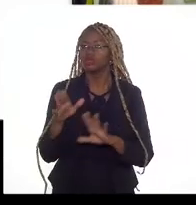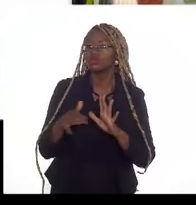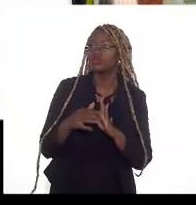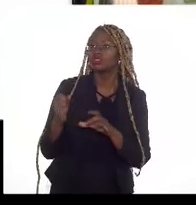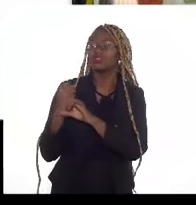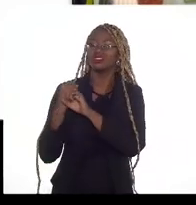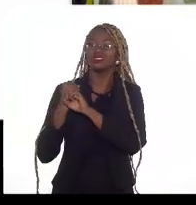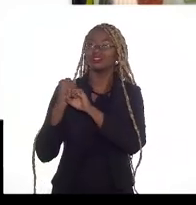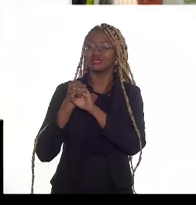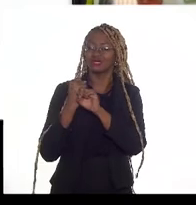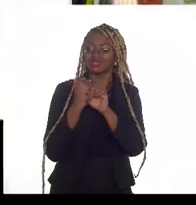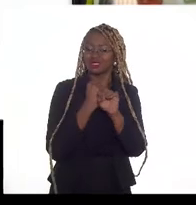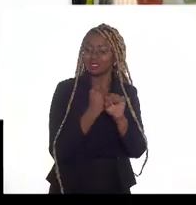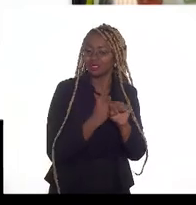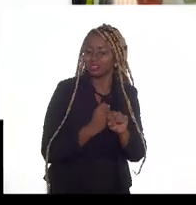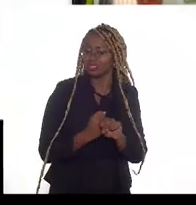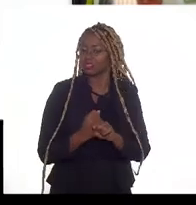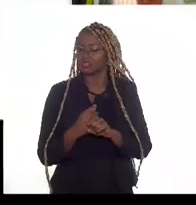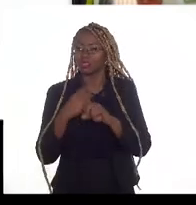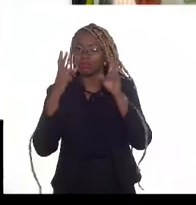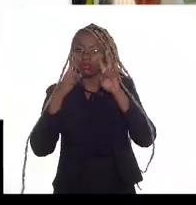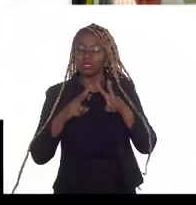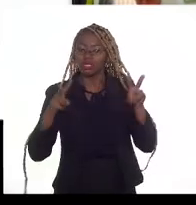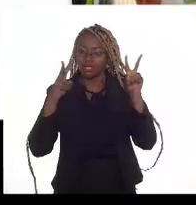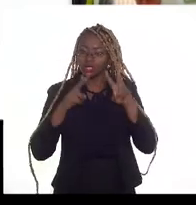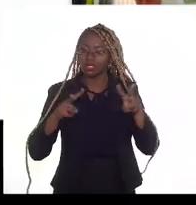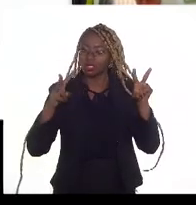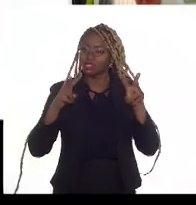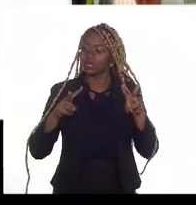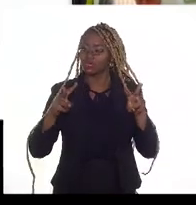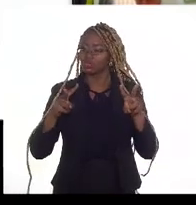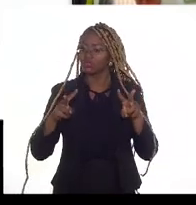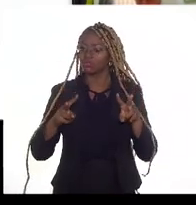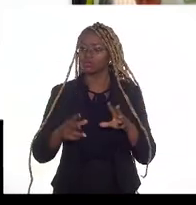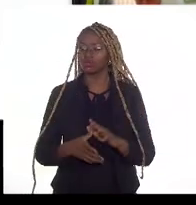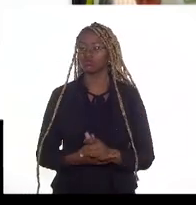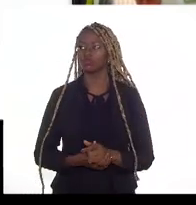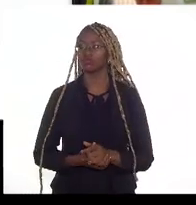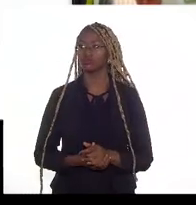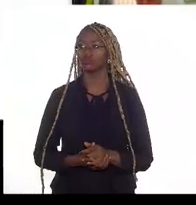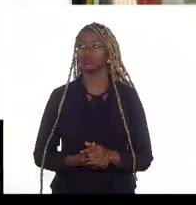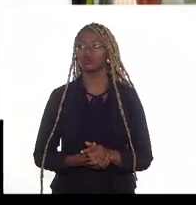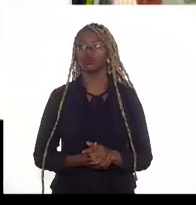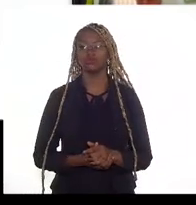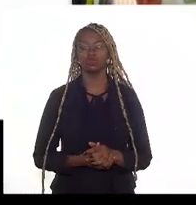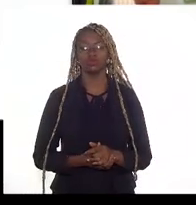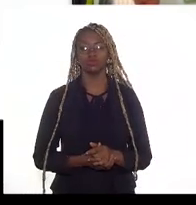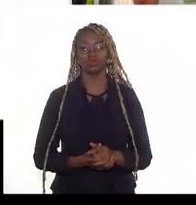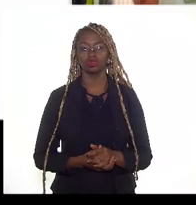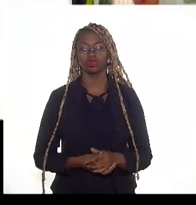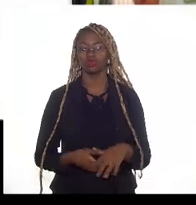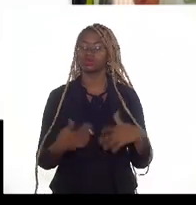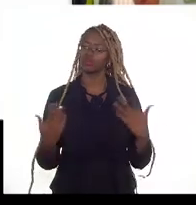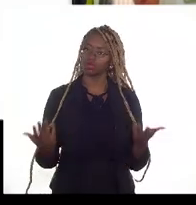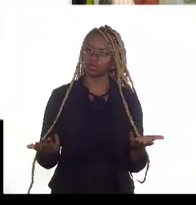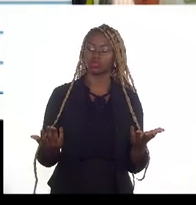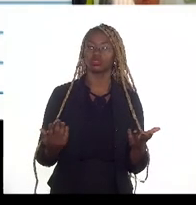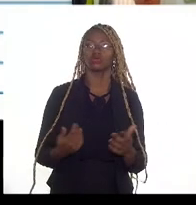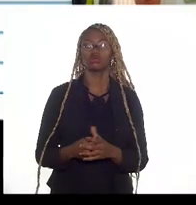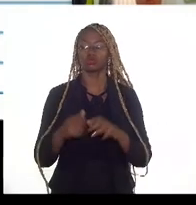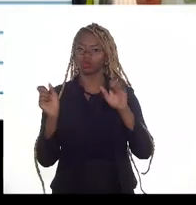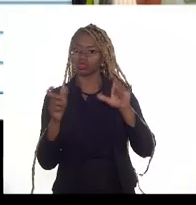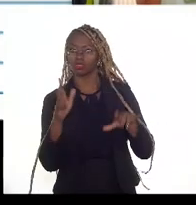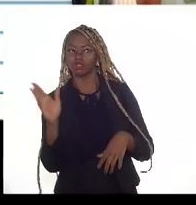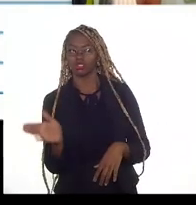e com a perspectiva de dobrar a oferta nacional até o final da década. Então, passando para próximo